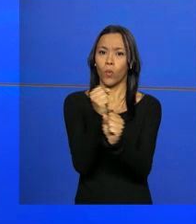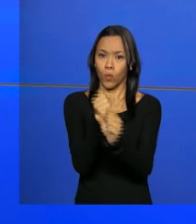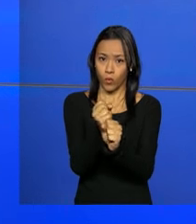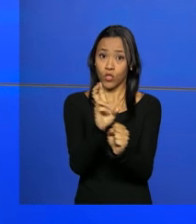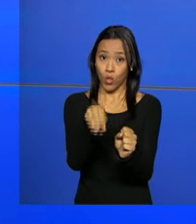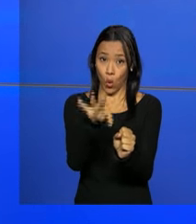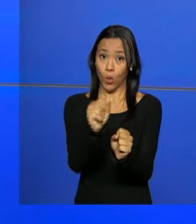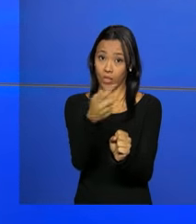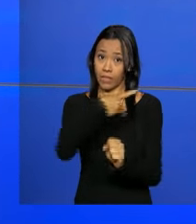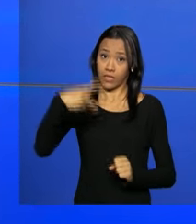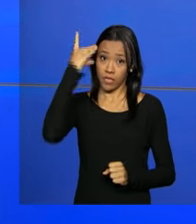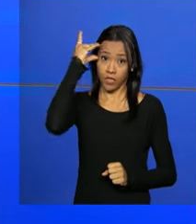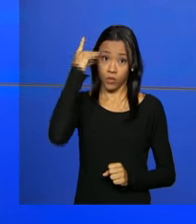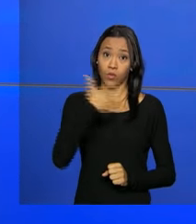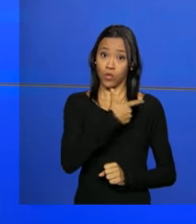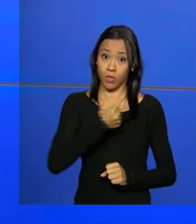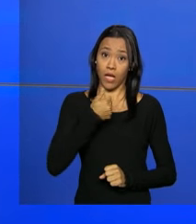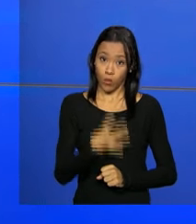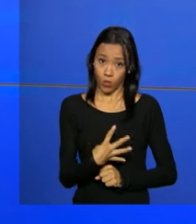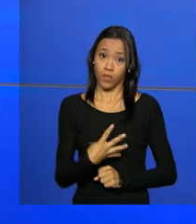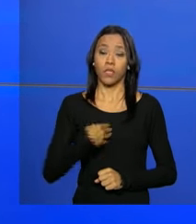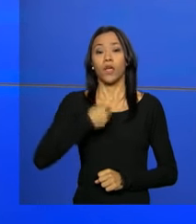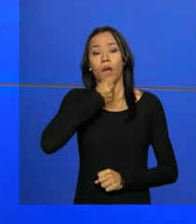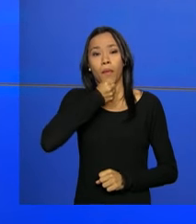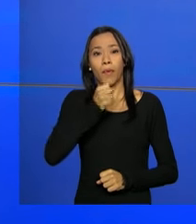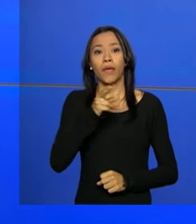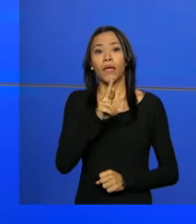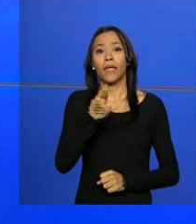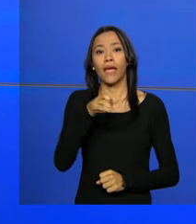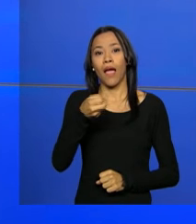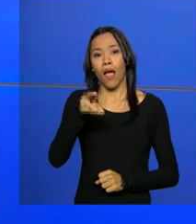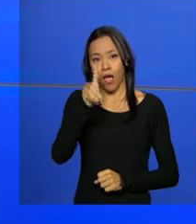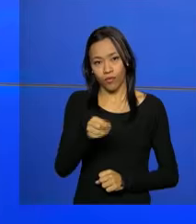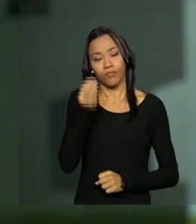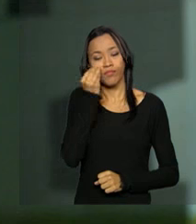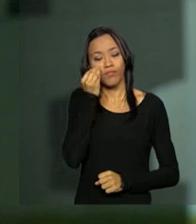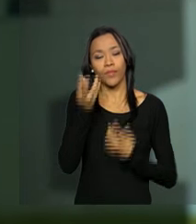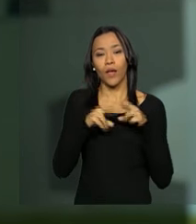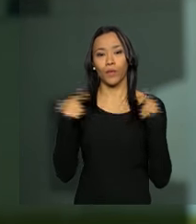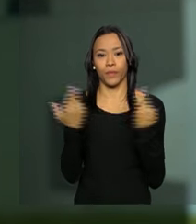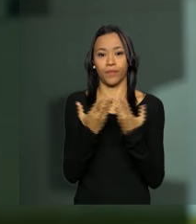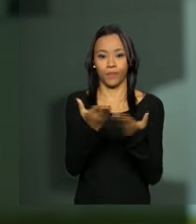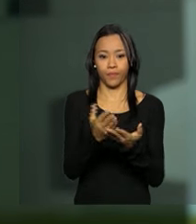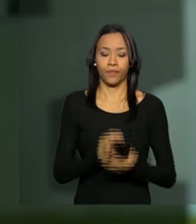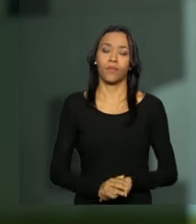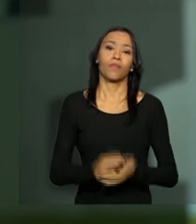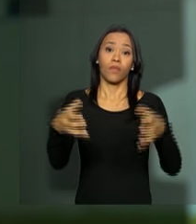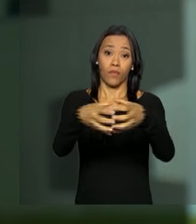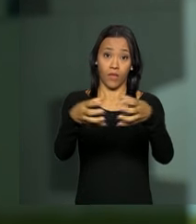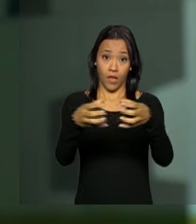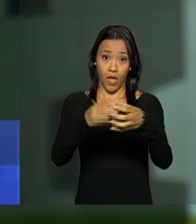Presidenta da República de 2014. O repórter Ricardo Carandina acompanhou a reunião. A Comissão Mista de